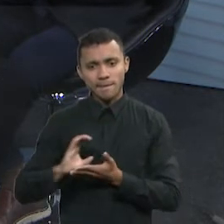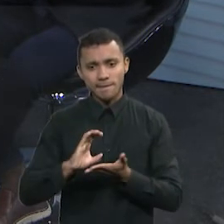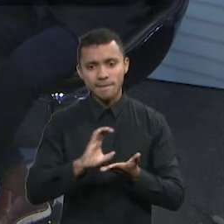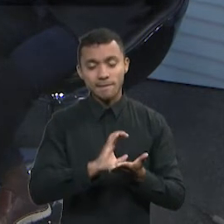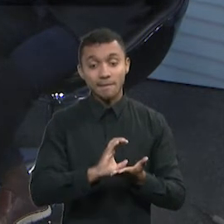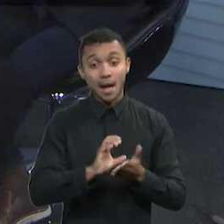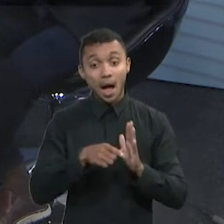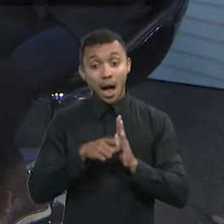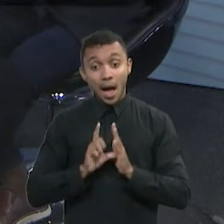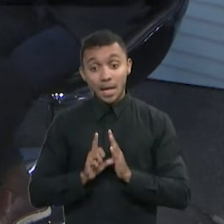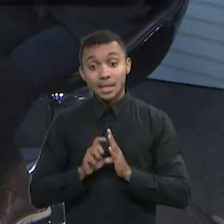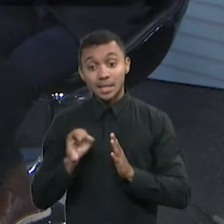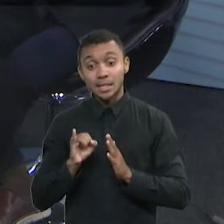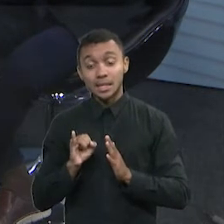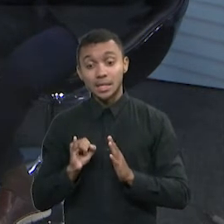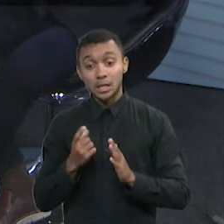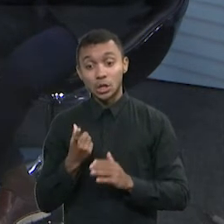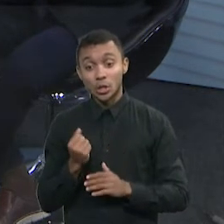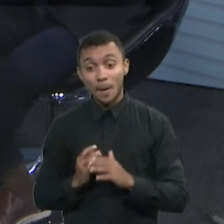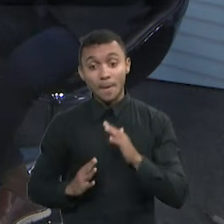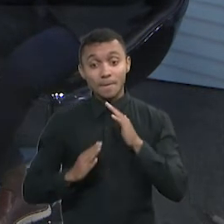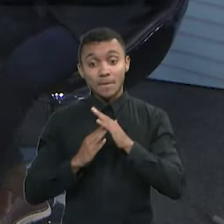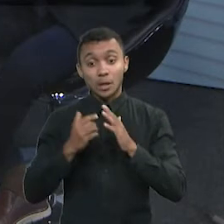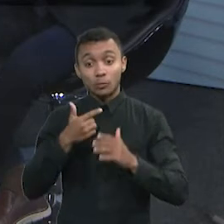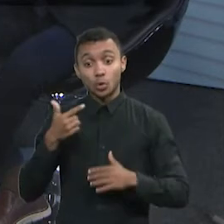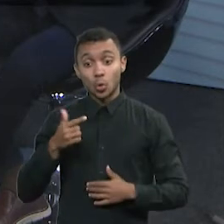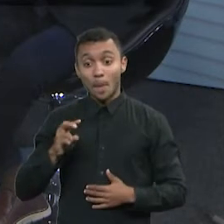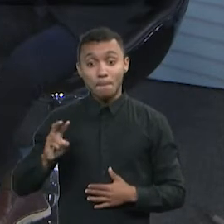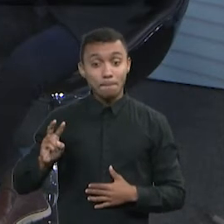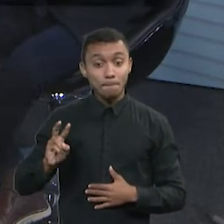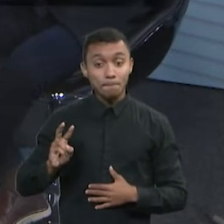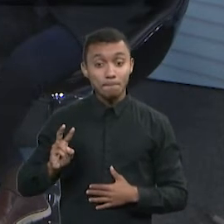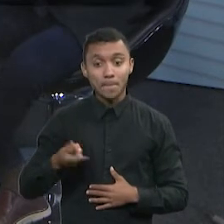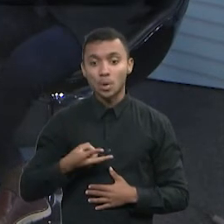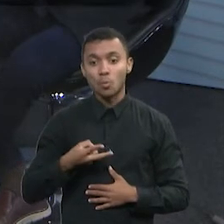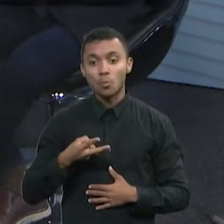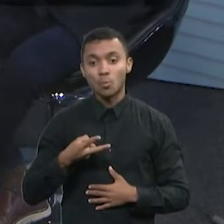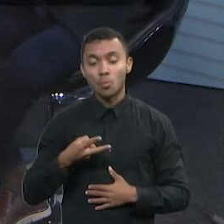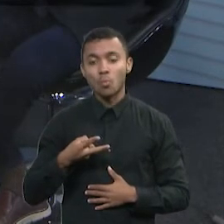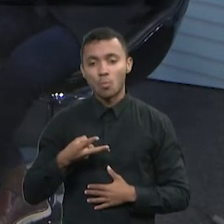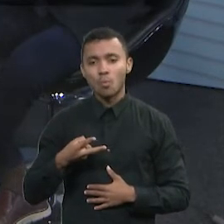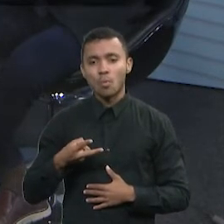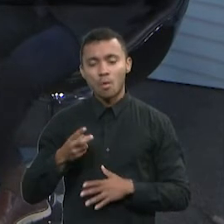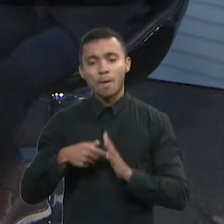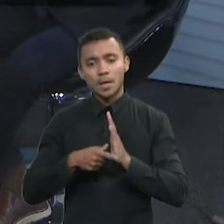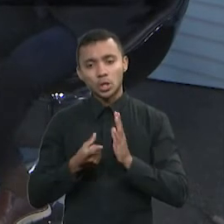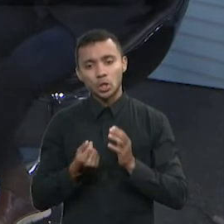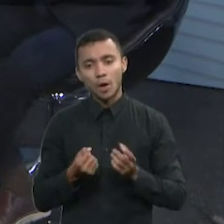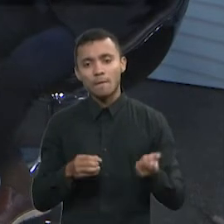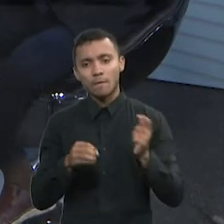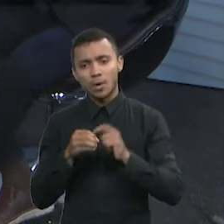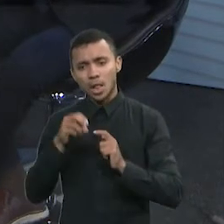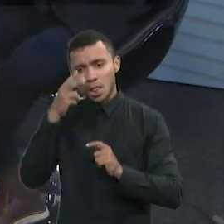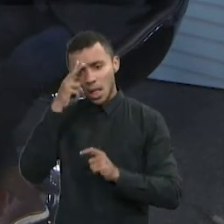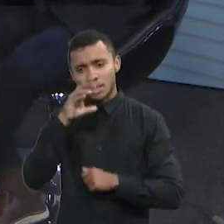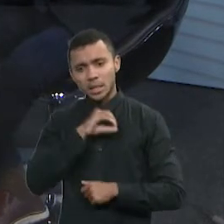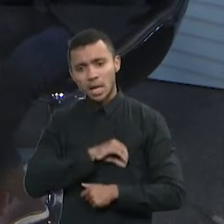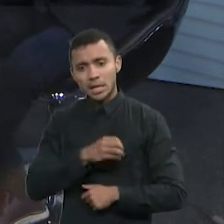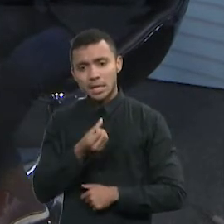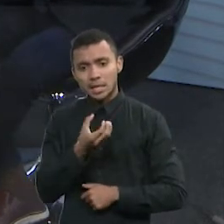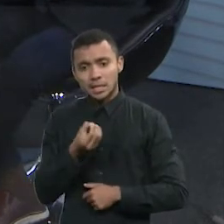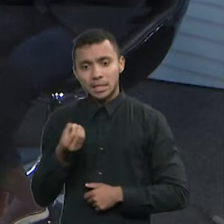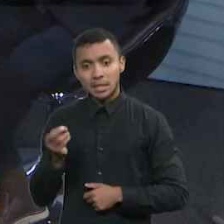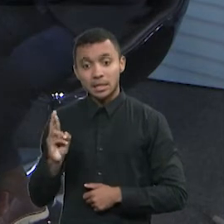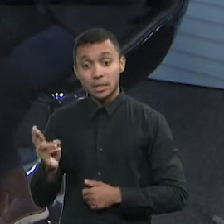renda, quem teve uma renda acima de 22 mil foi obrigado a devolver o auxílio emergencial, que foi aquele programa dos 600 reais. E esse ano essa